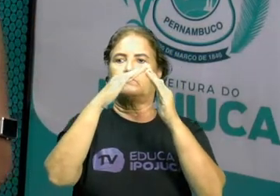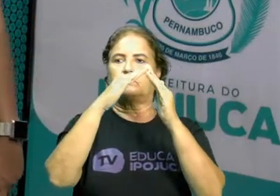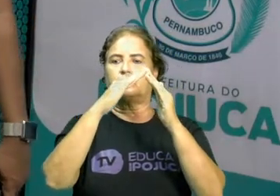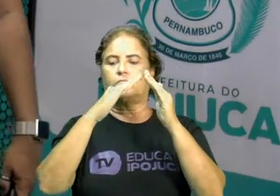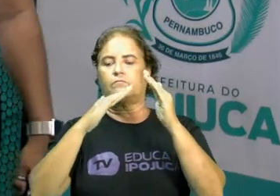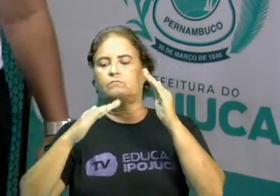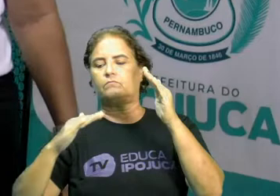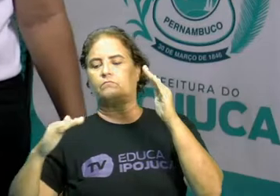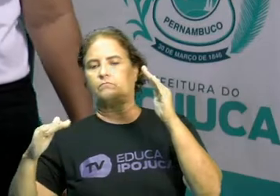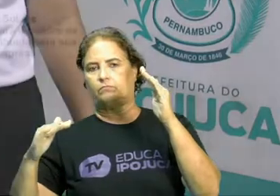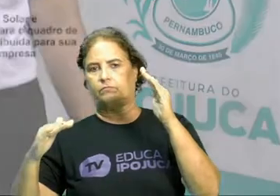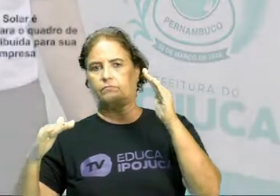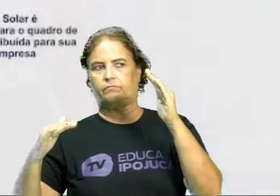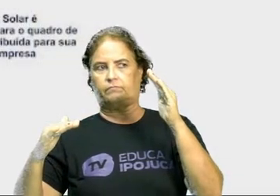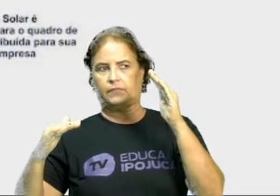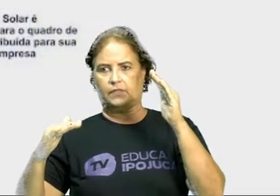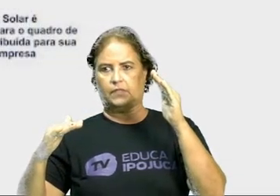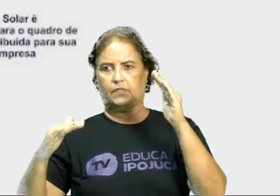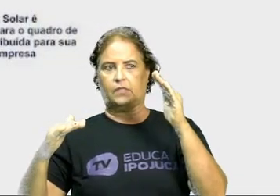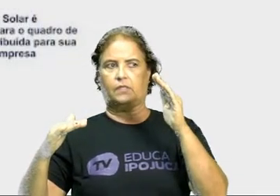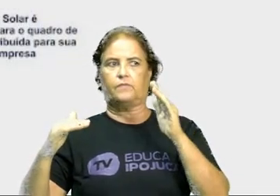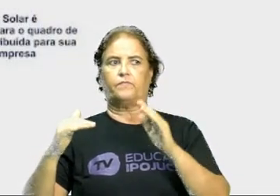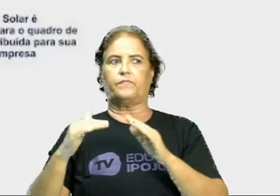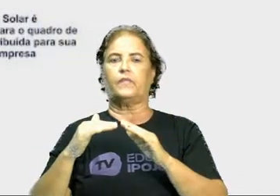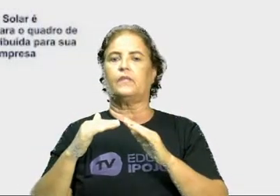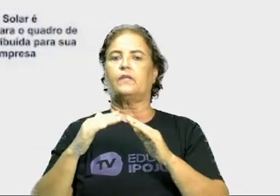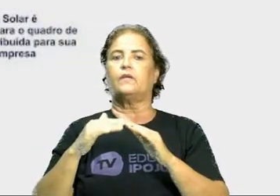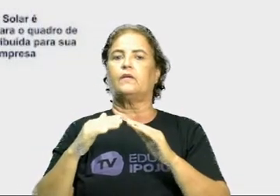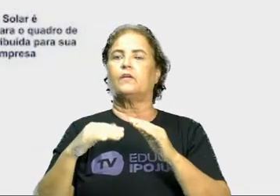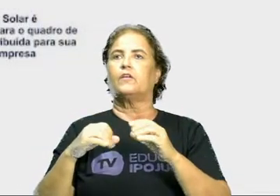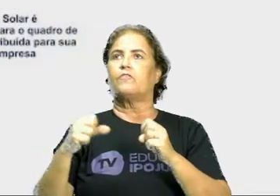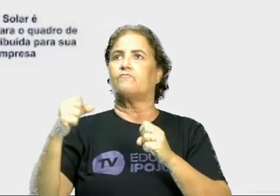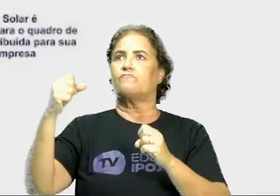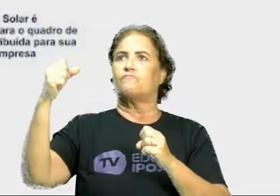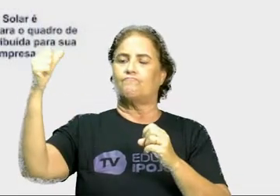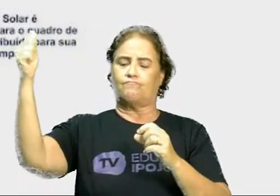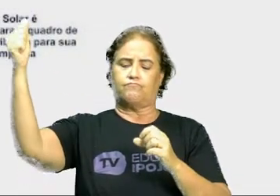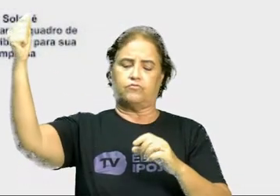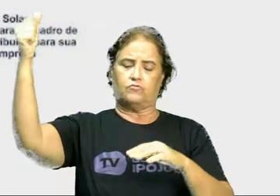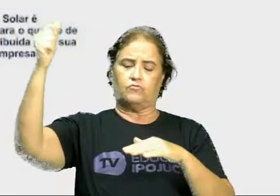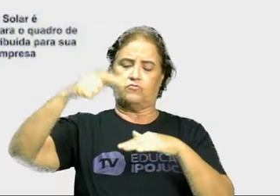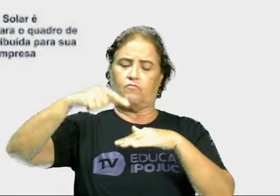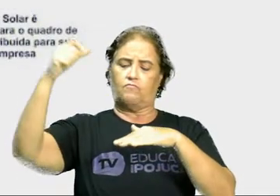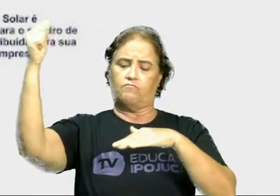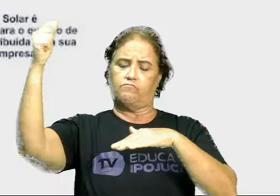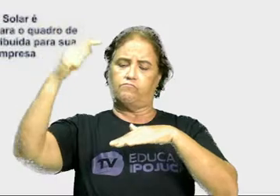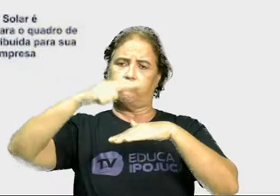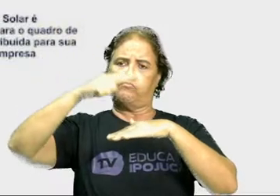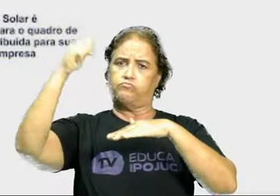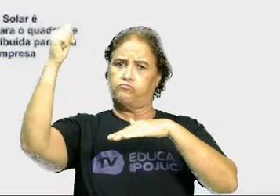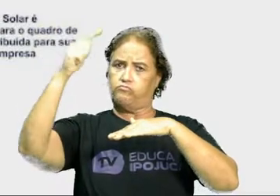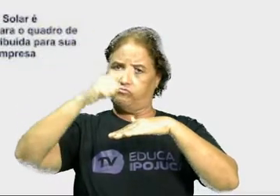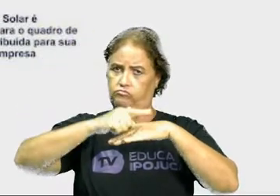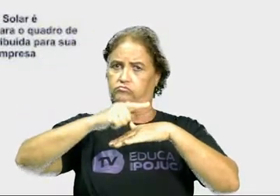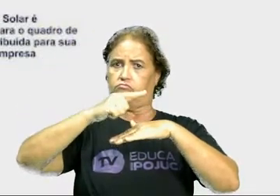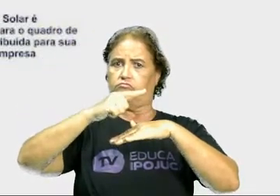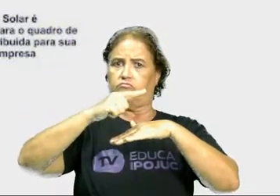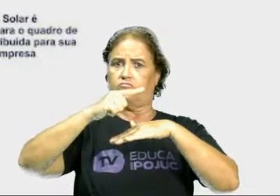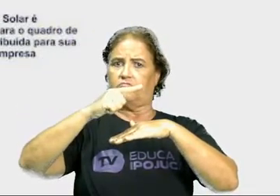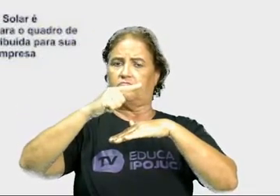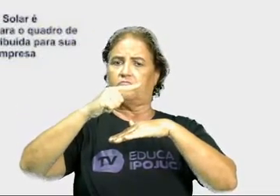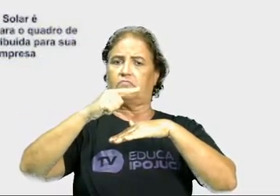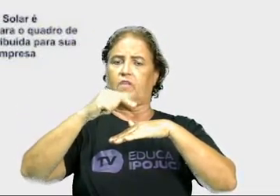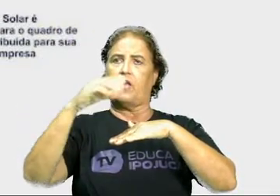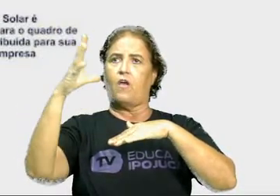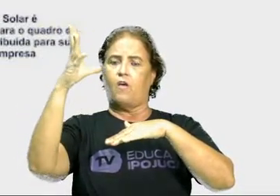fotovoltaicas. Que eu vou colocar em um local onde receba bastante luz solar. Essa luz, ela vai ser